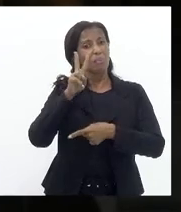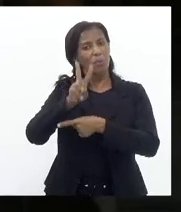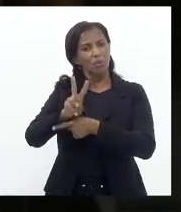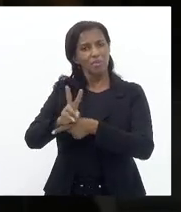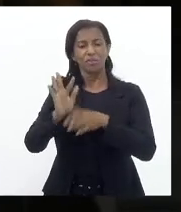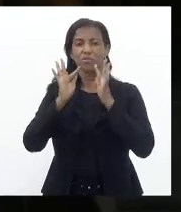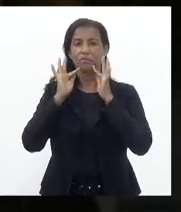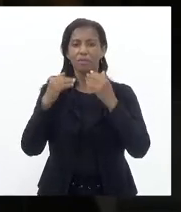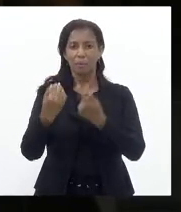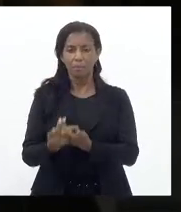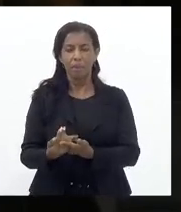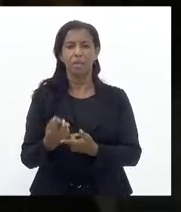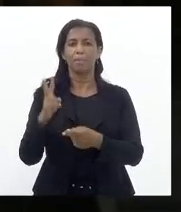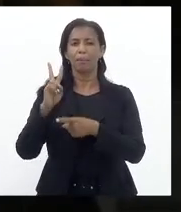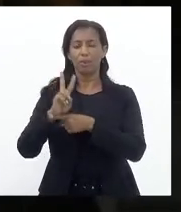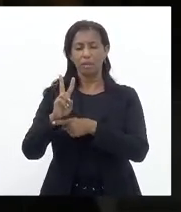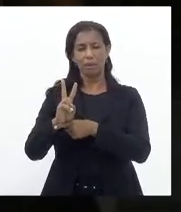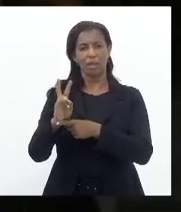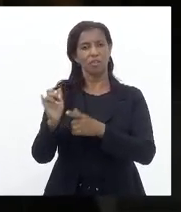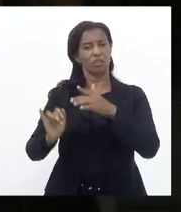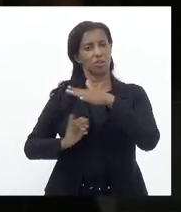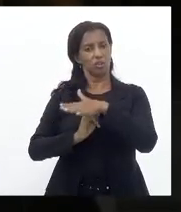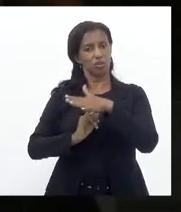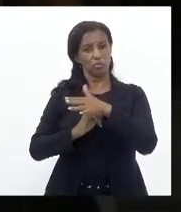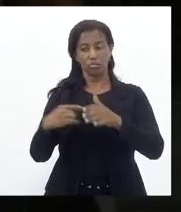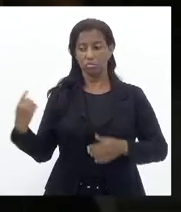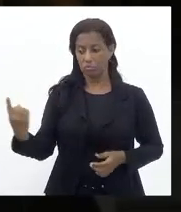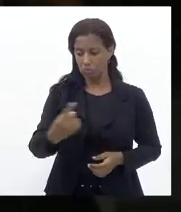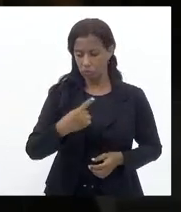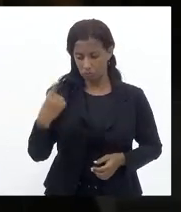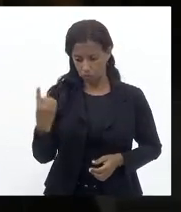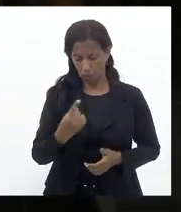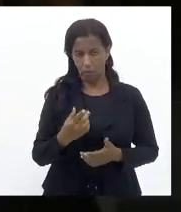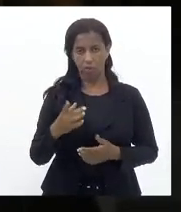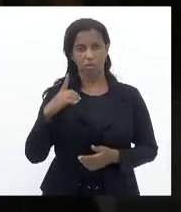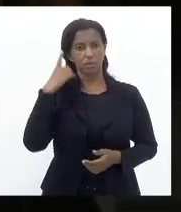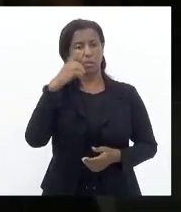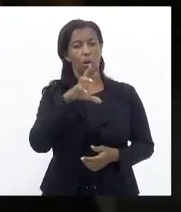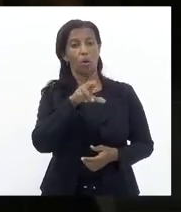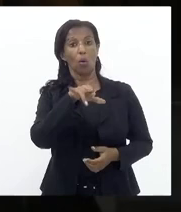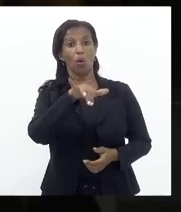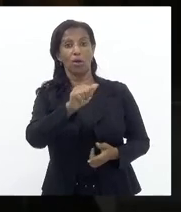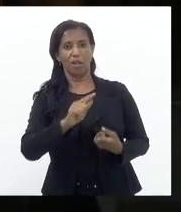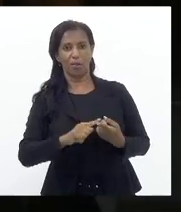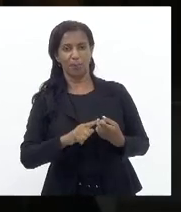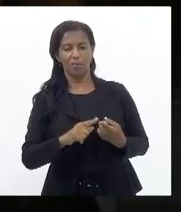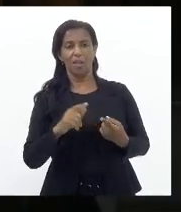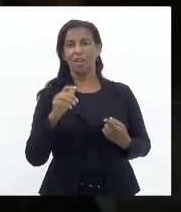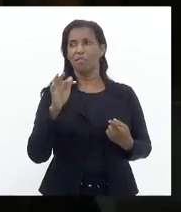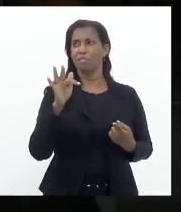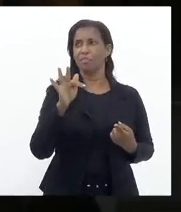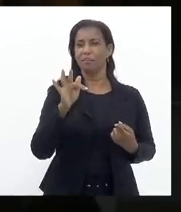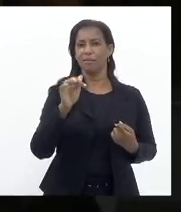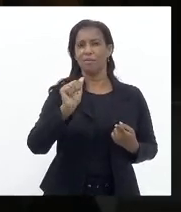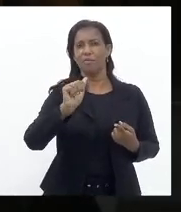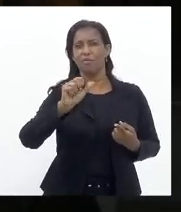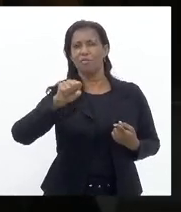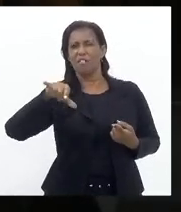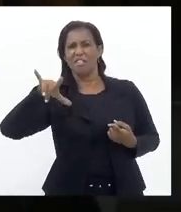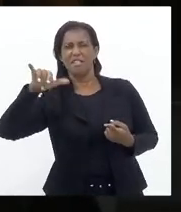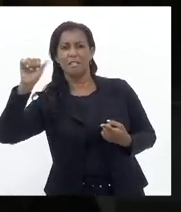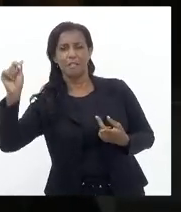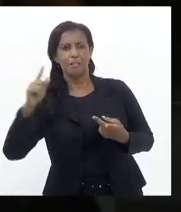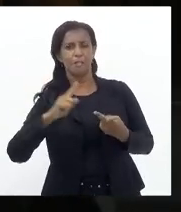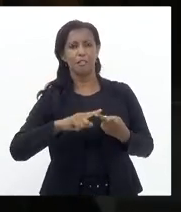Defendem as instituições Nós Deputado Coronel Salema Nós somos fascistas Nós somos taxados De